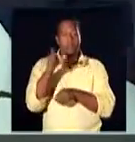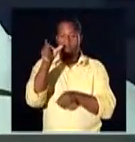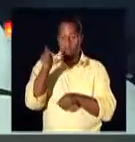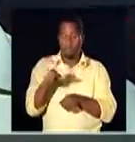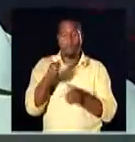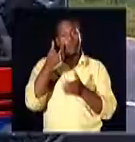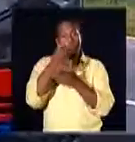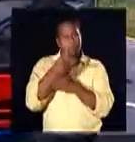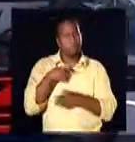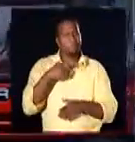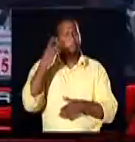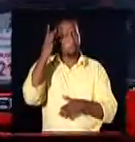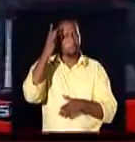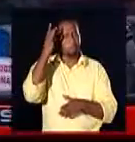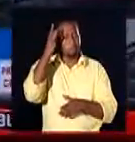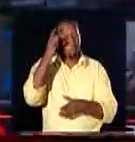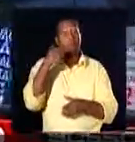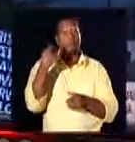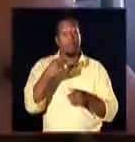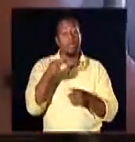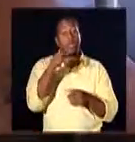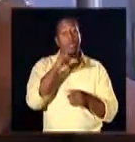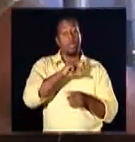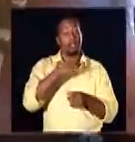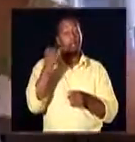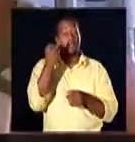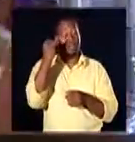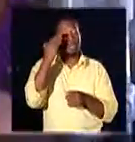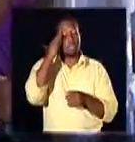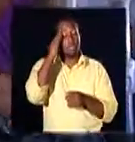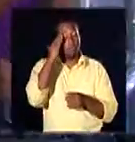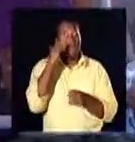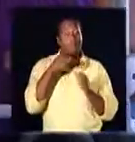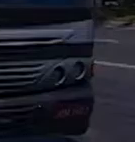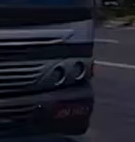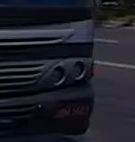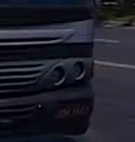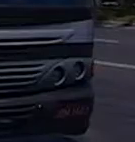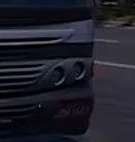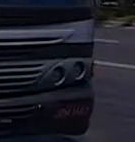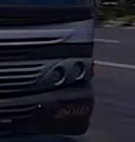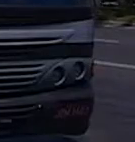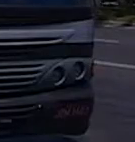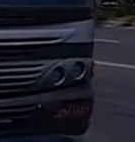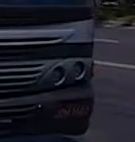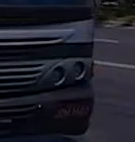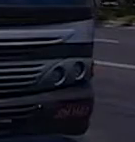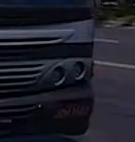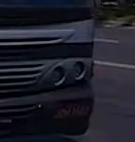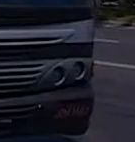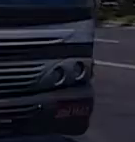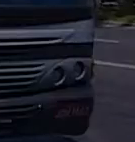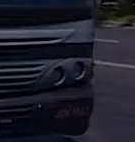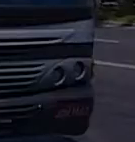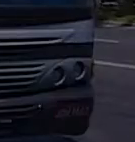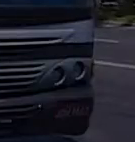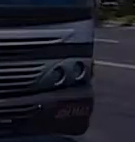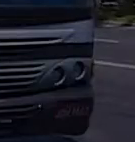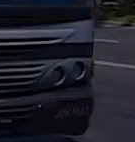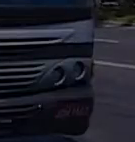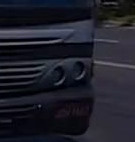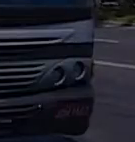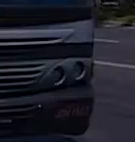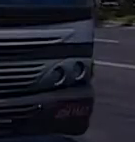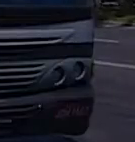frota com câmeras. Para ser um consumidor consciente, é importante saber os direitos e deveres presentes no Código de